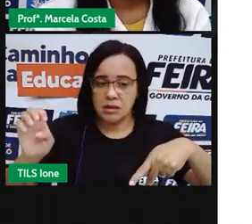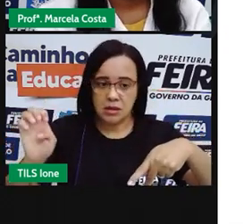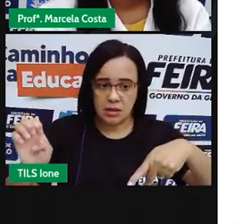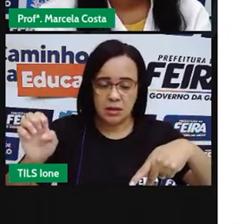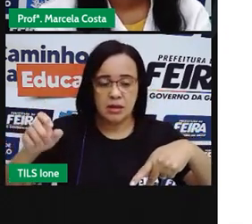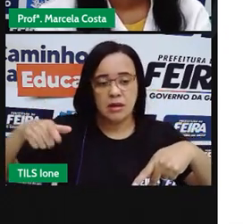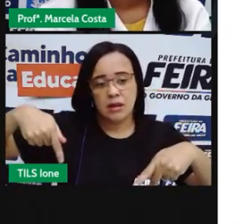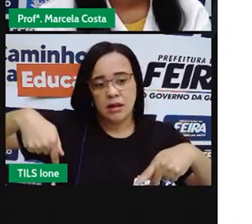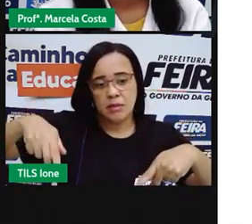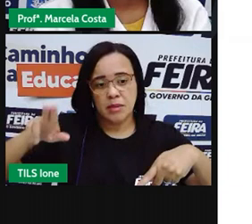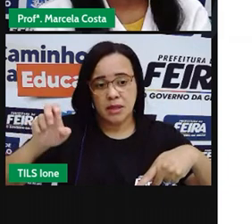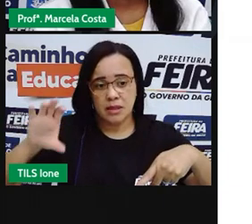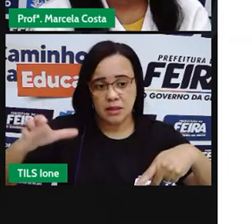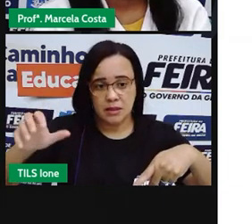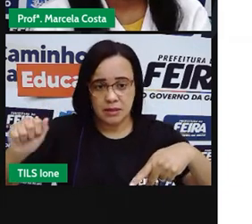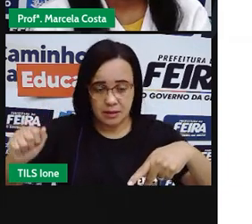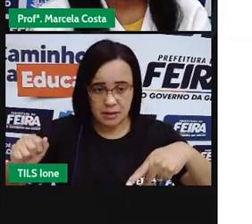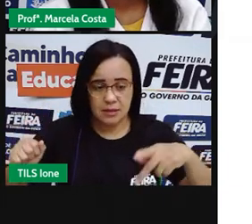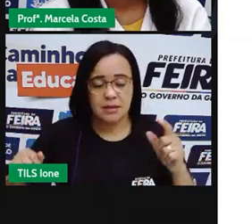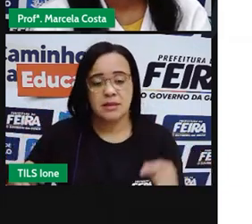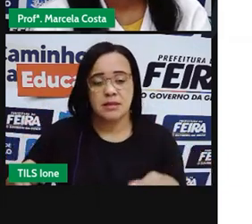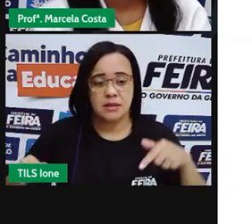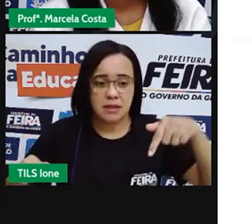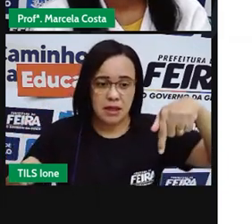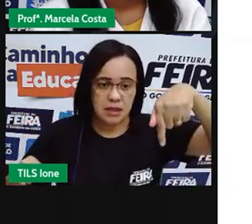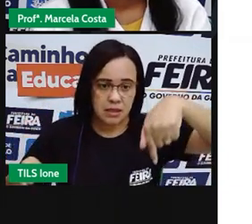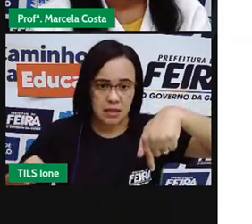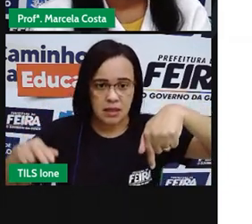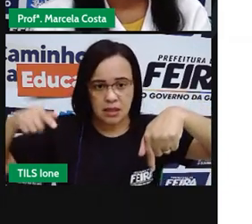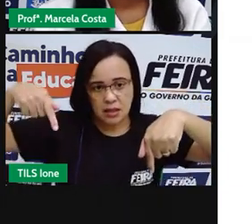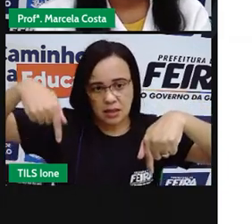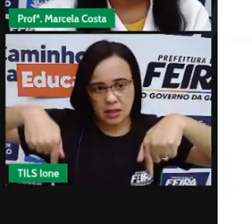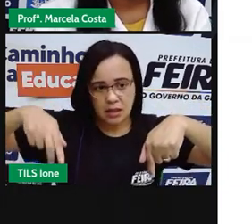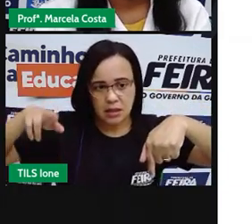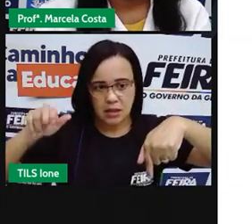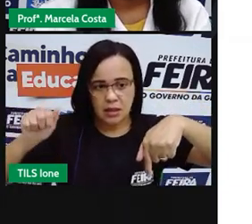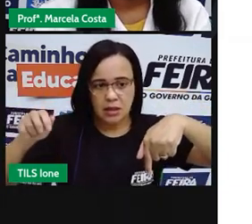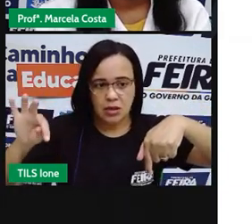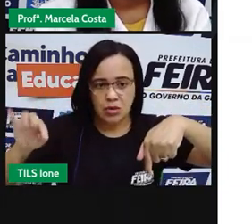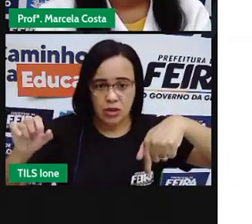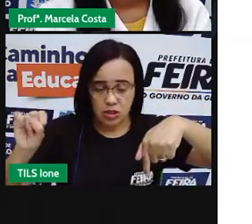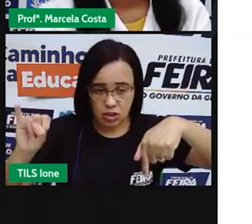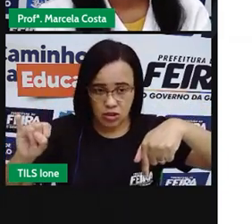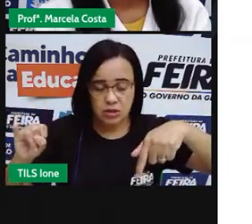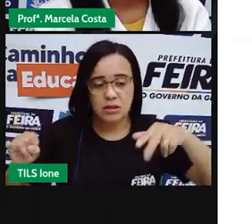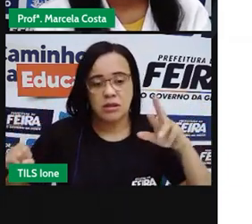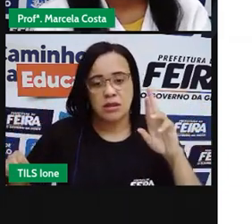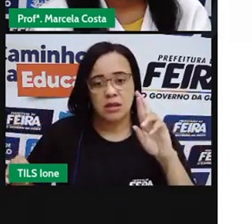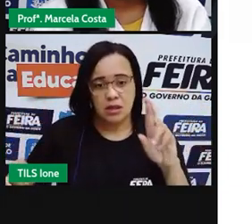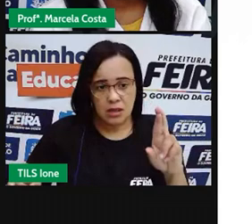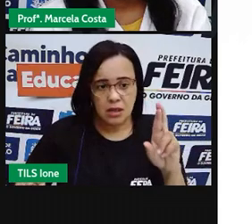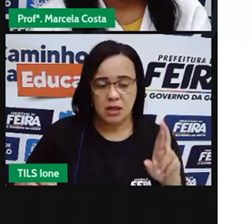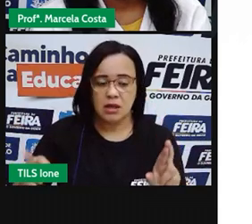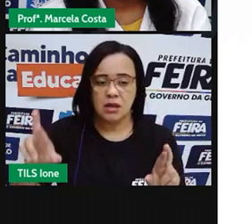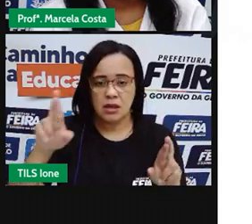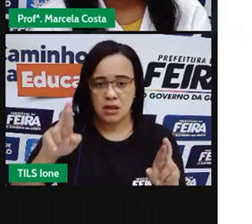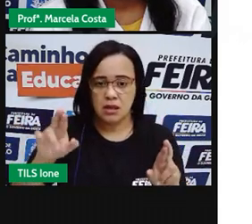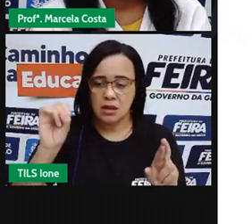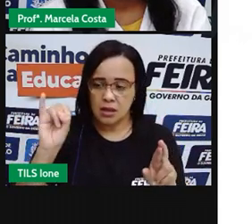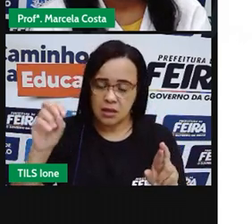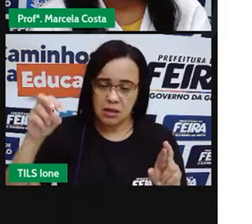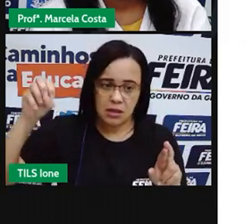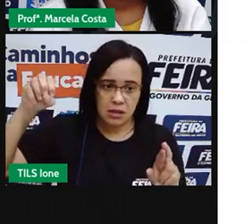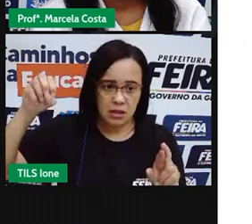Q, de quati. A letra R, de rinoceronte.